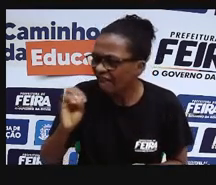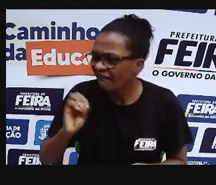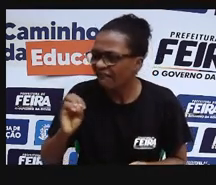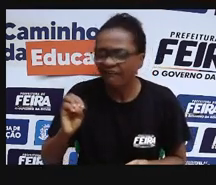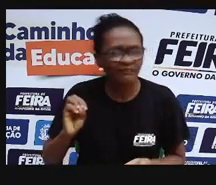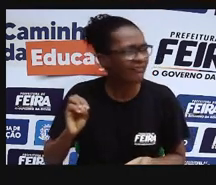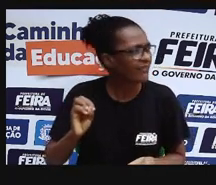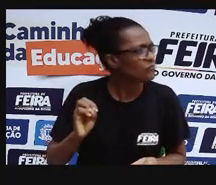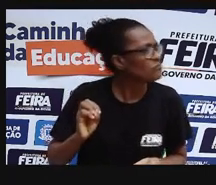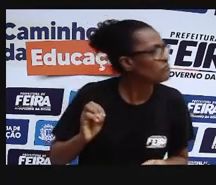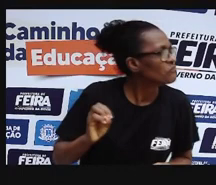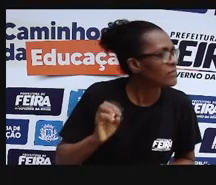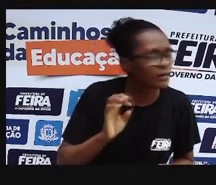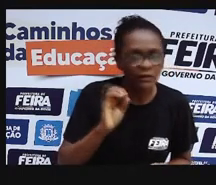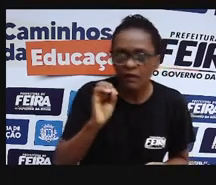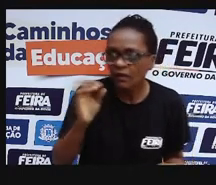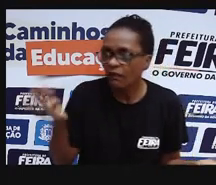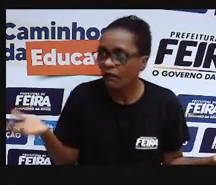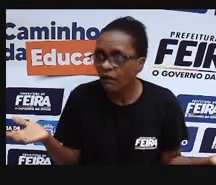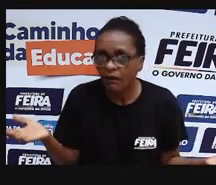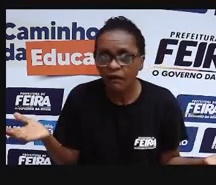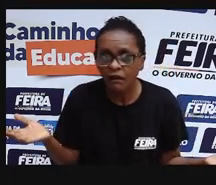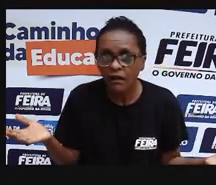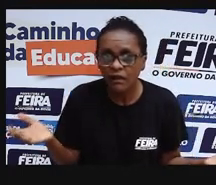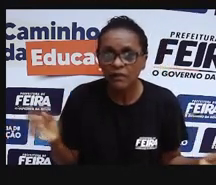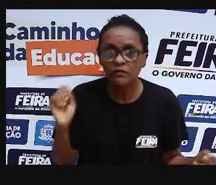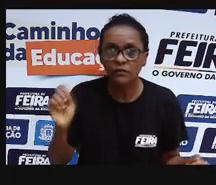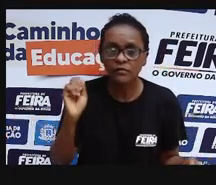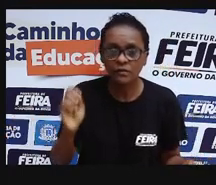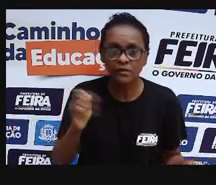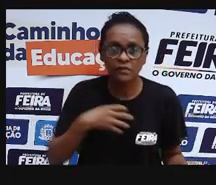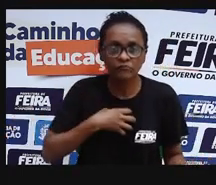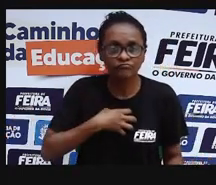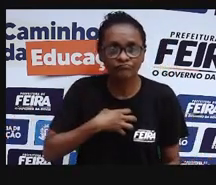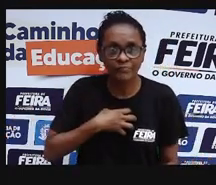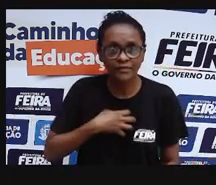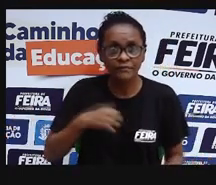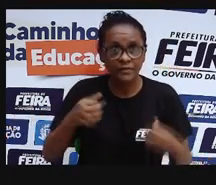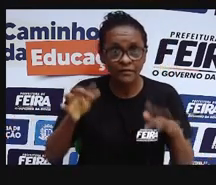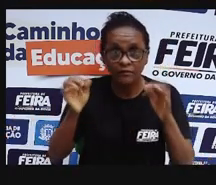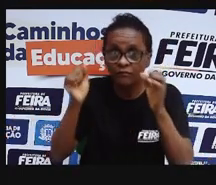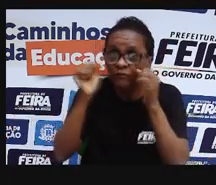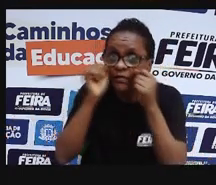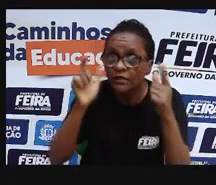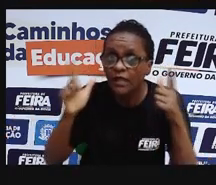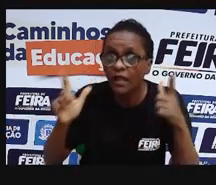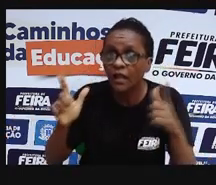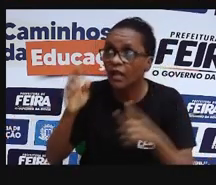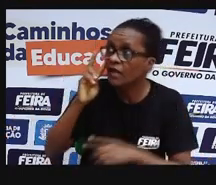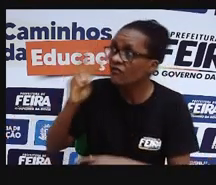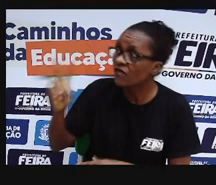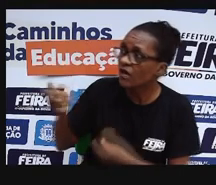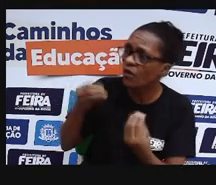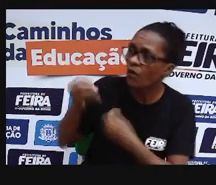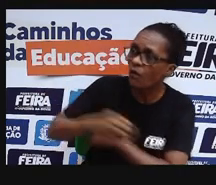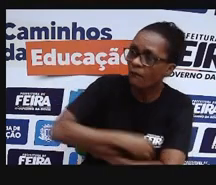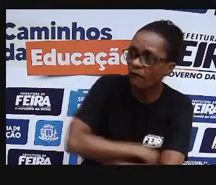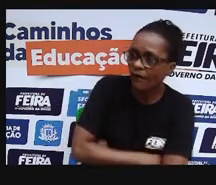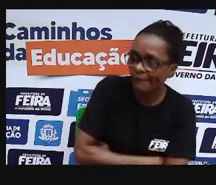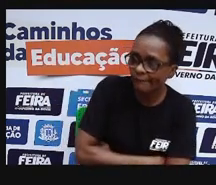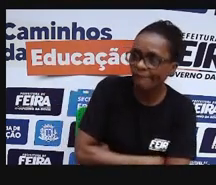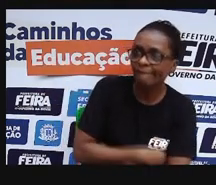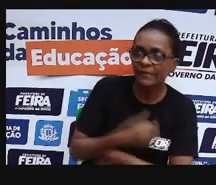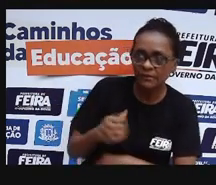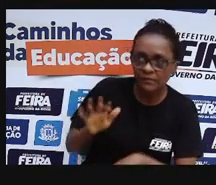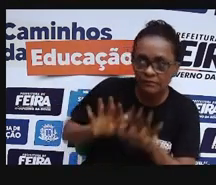nosso redor. Então, são sintomas que a gente precisa ficar alerta, tanto pra nos cuidar, quanto pra cuidar das pessoas que